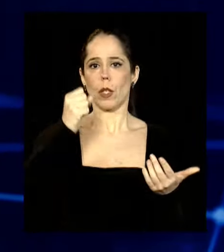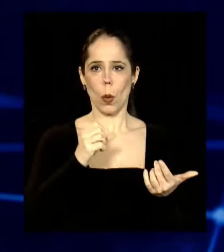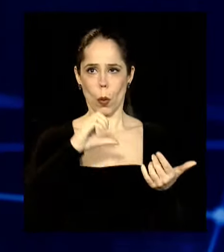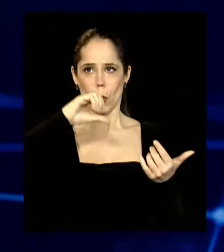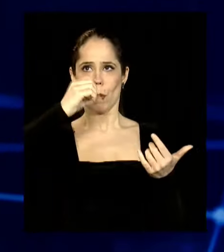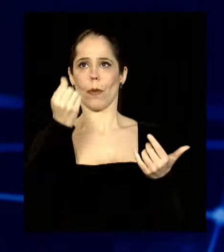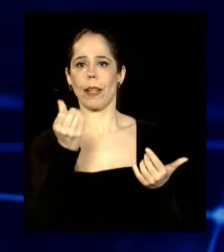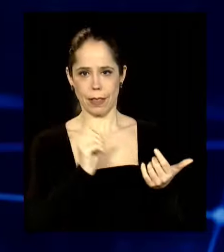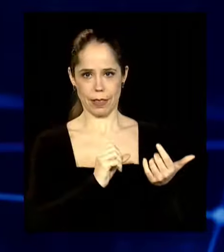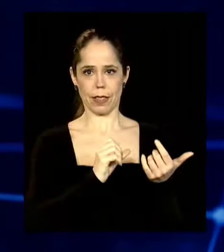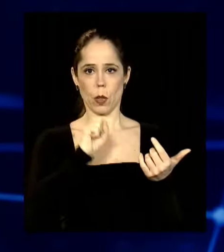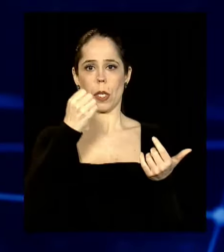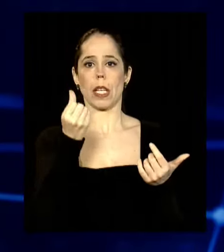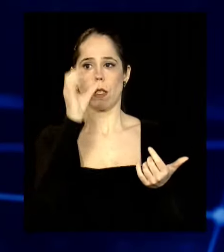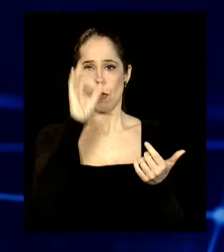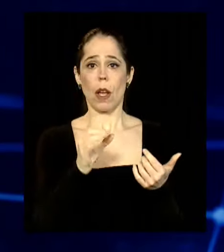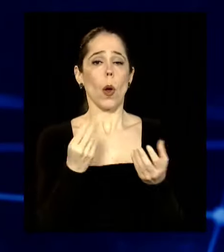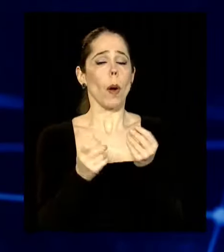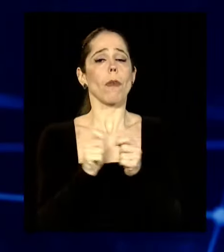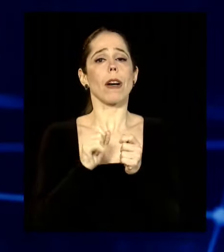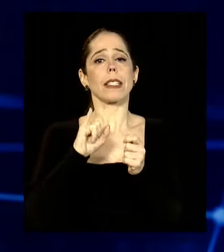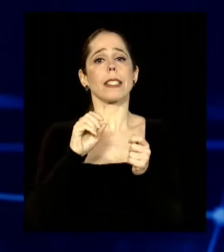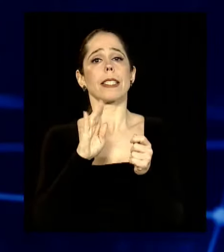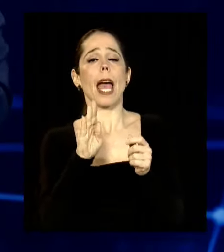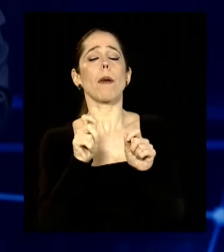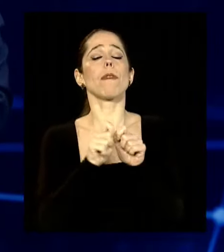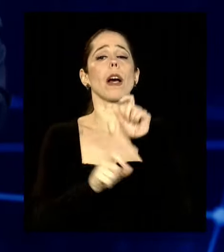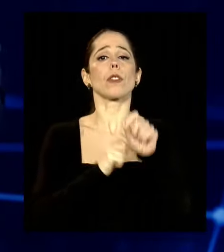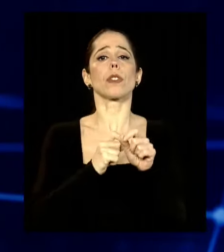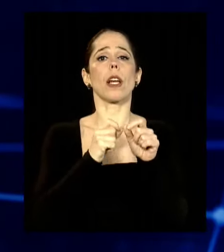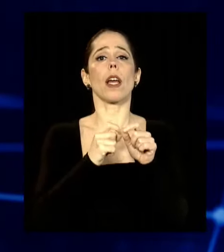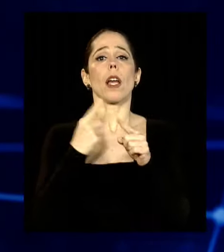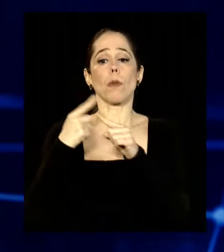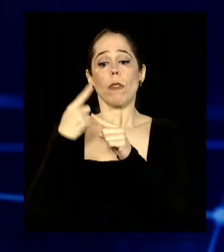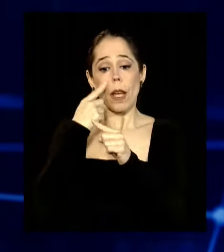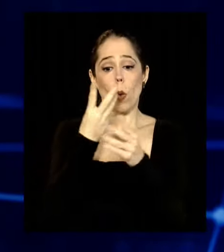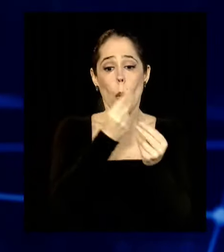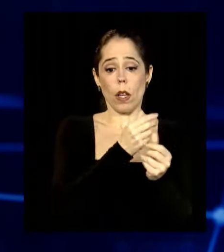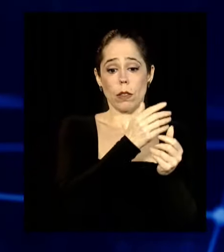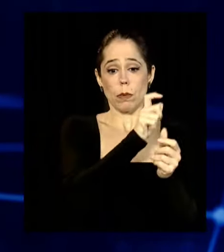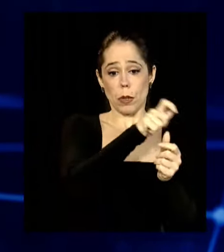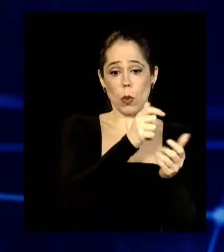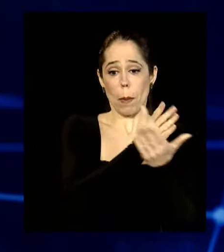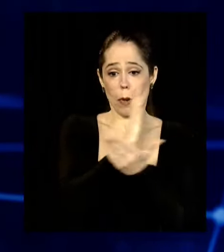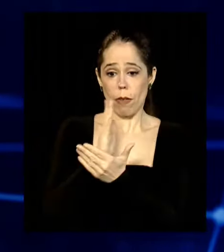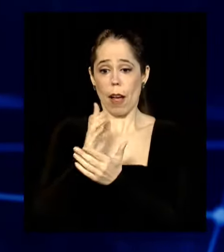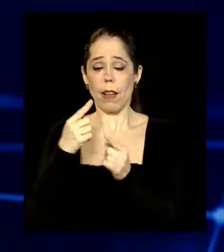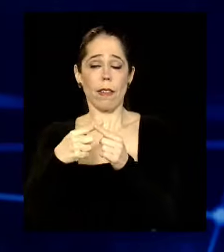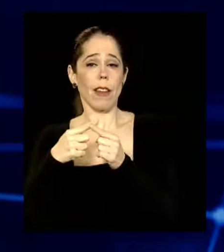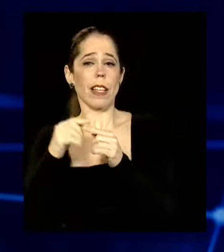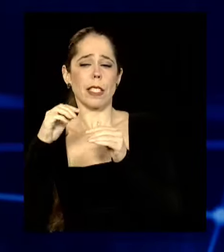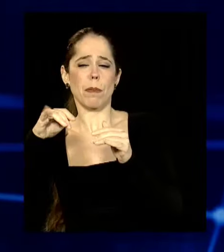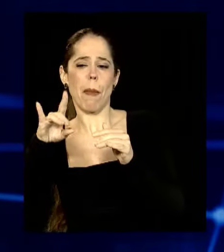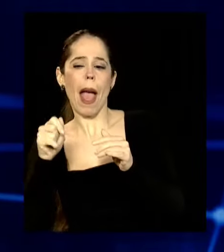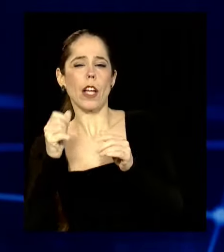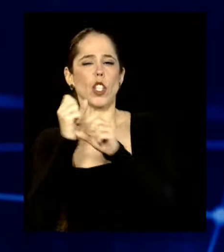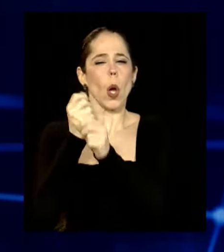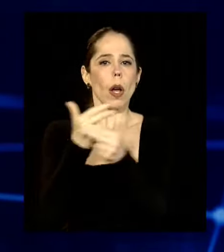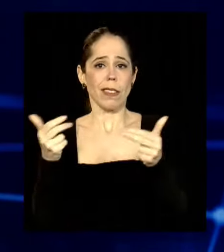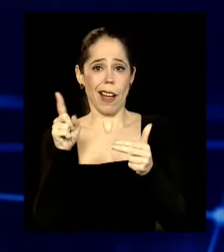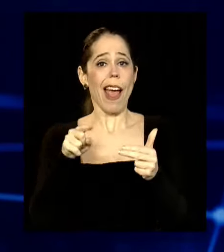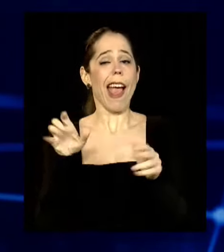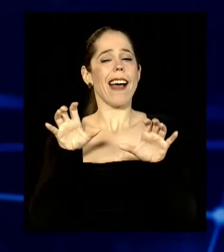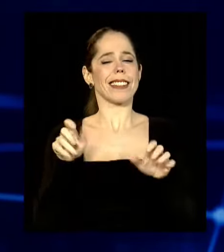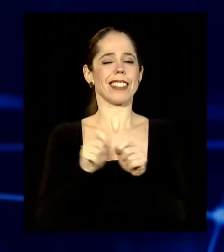é que é feito o IDEB? A multiplicação da média com o número de aprovados. Foi esta a artimanha, o artifício, a